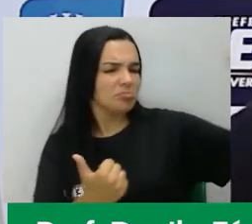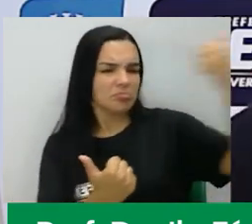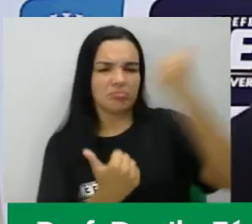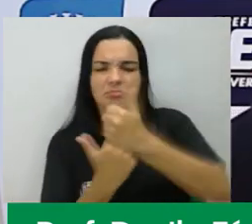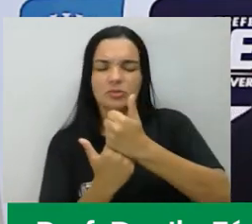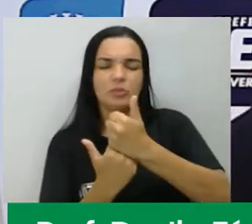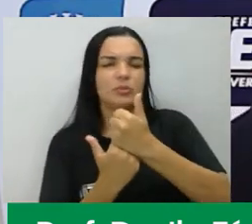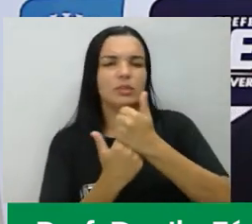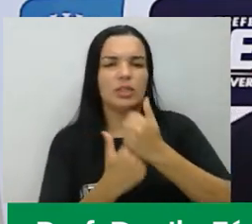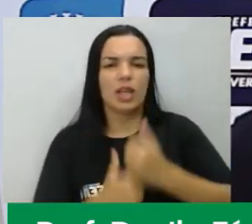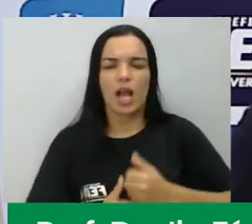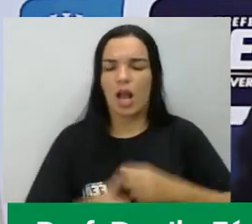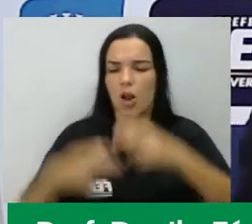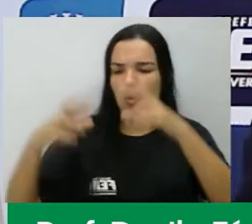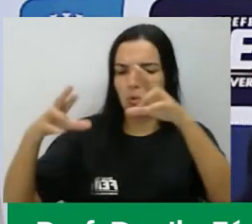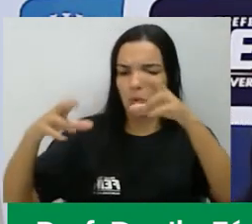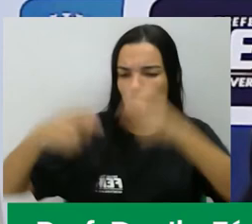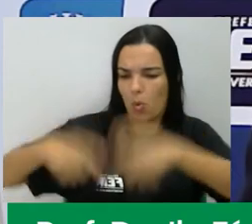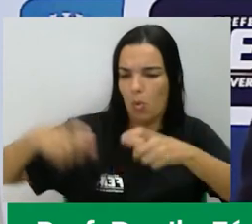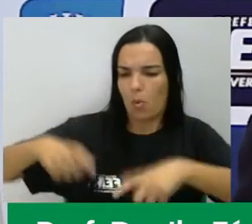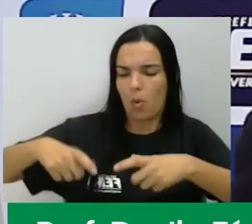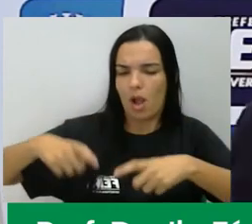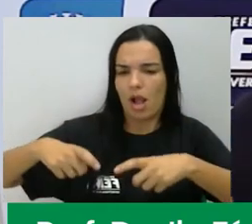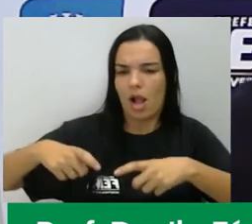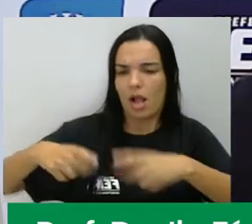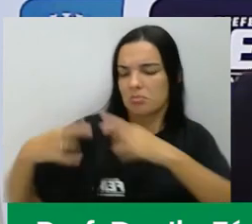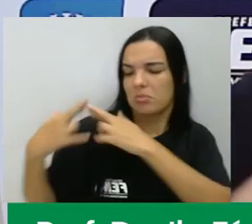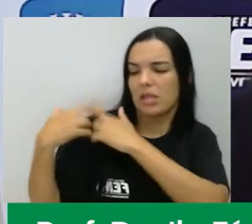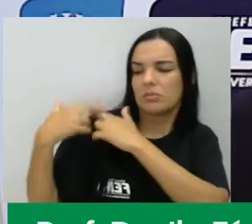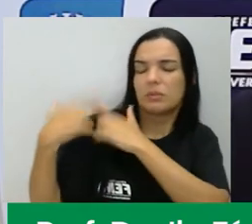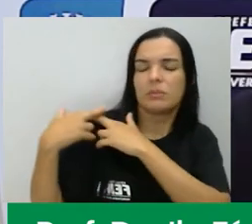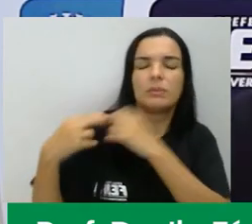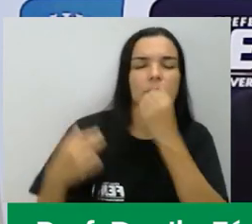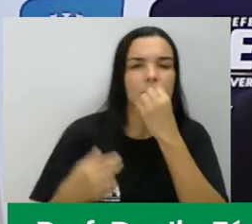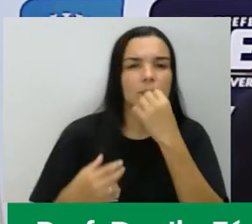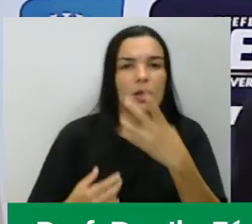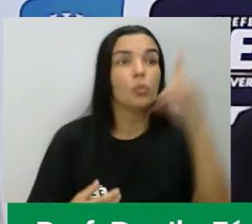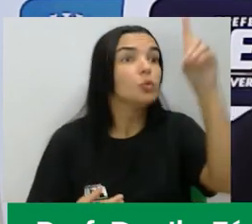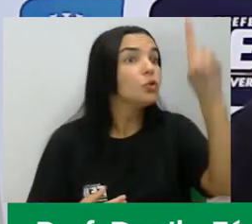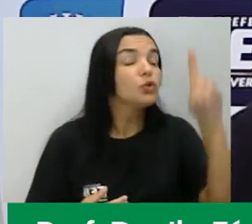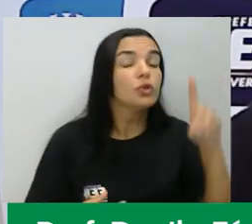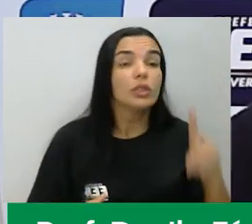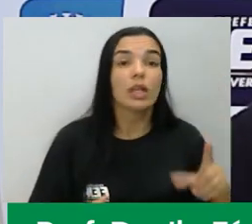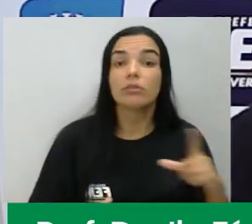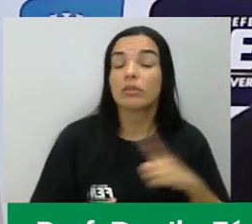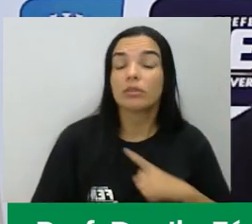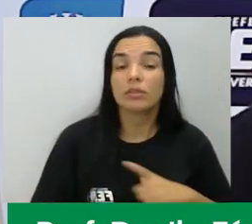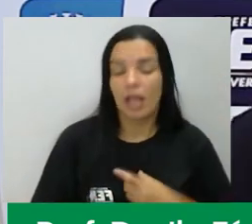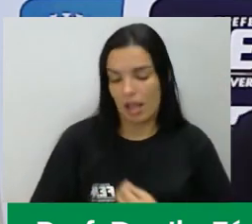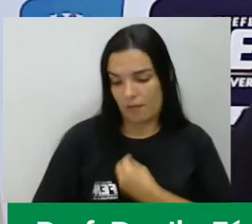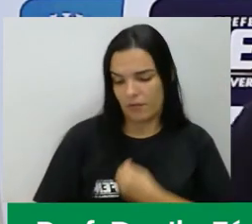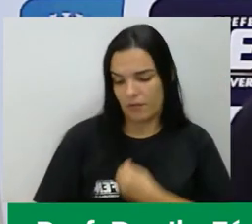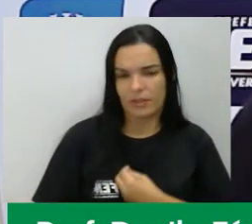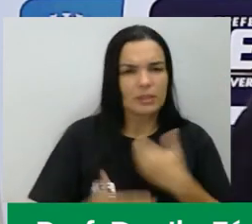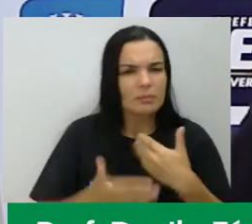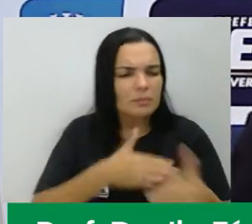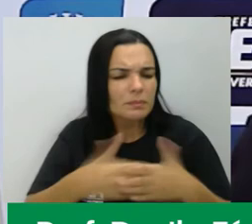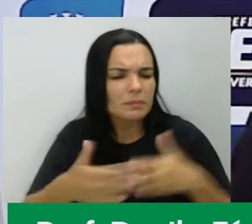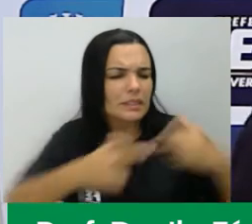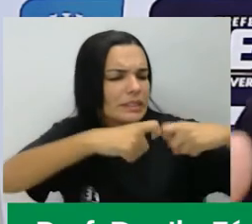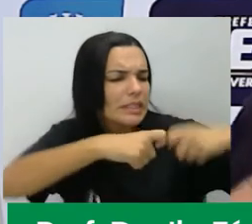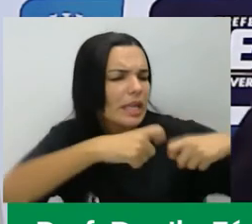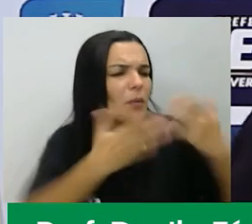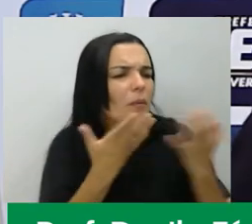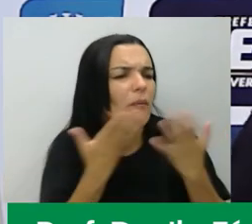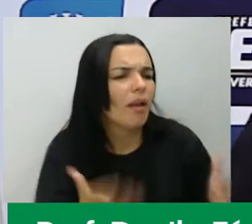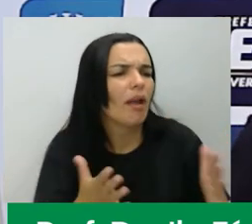ser invocado. O direito para que as pessoas possam viver e expressar a sua sexualidade e liberdade. O direito da gente